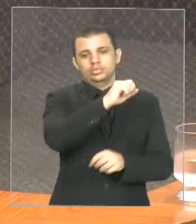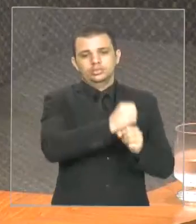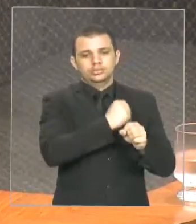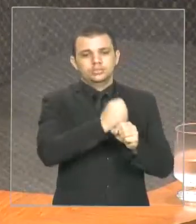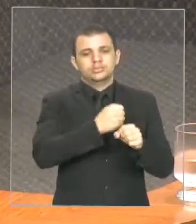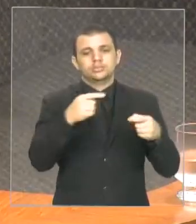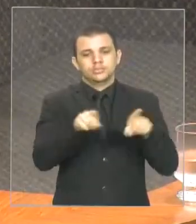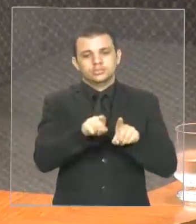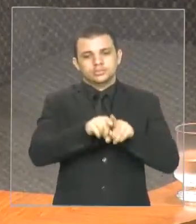anteriormente. Muito obrigado, Sr. Presidente.